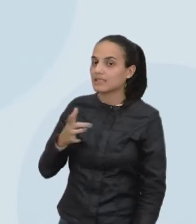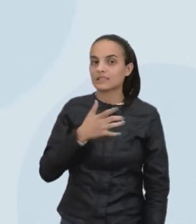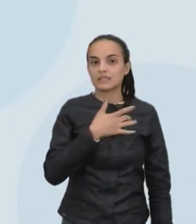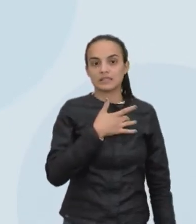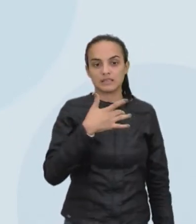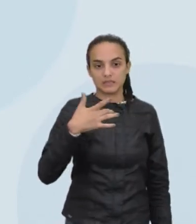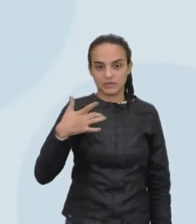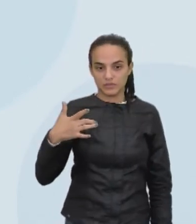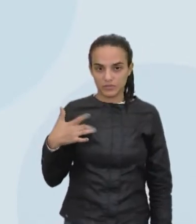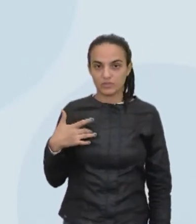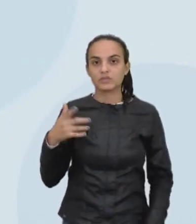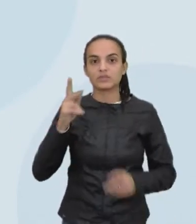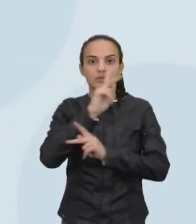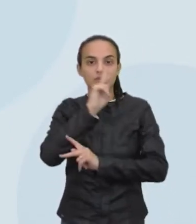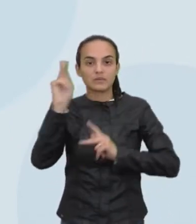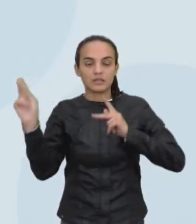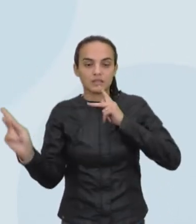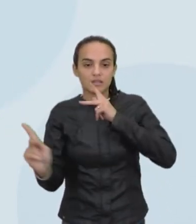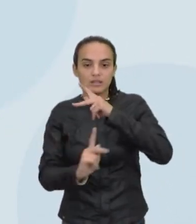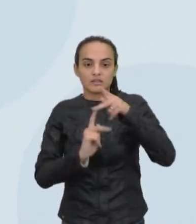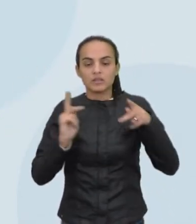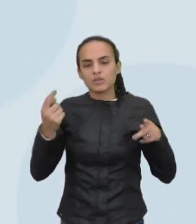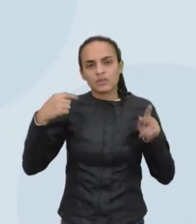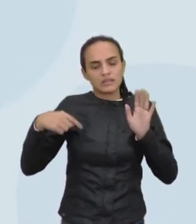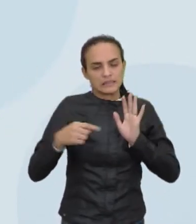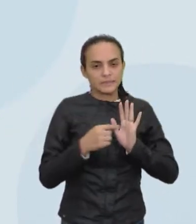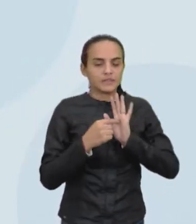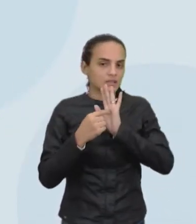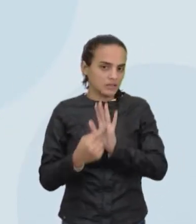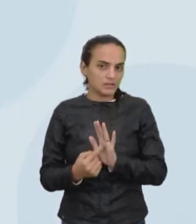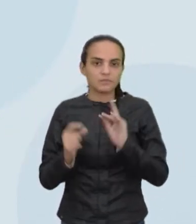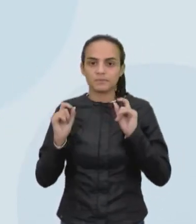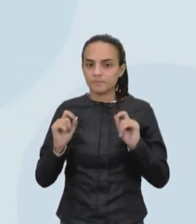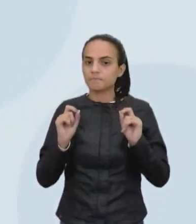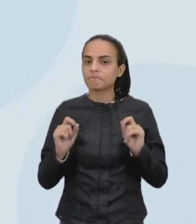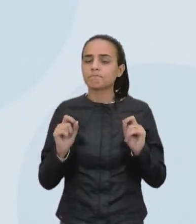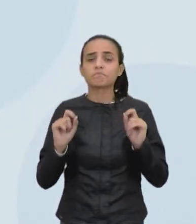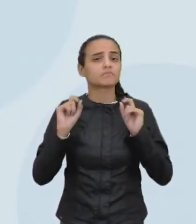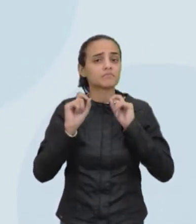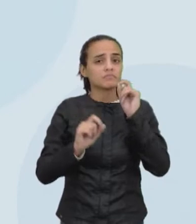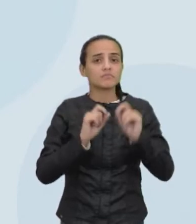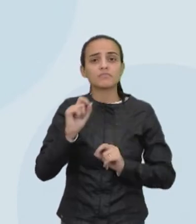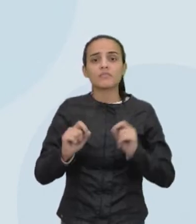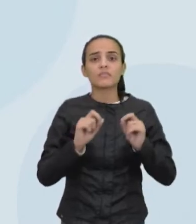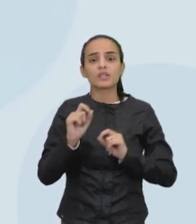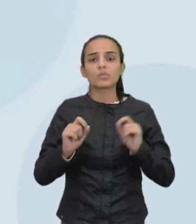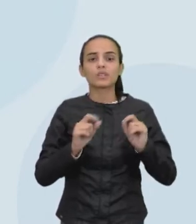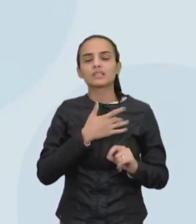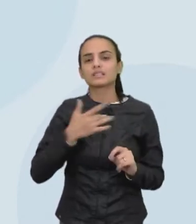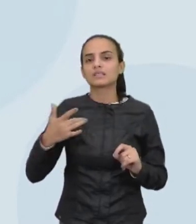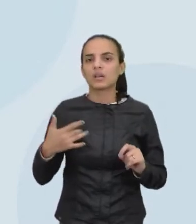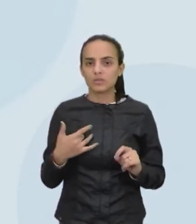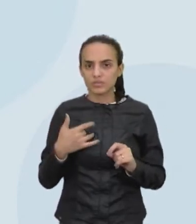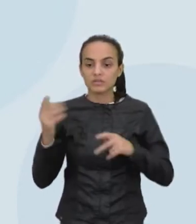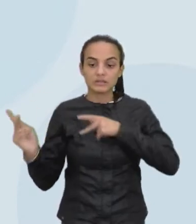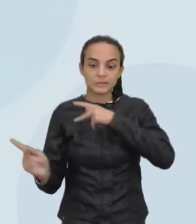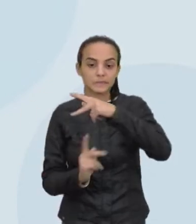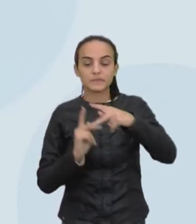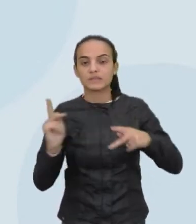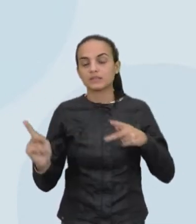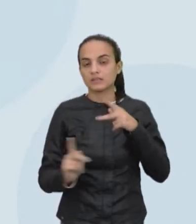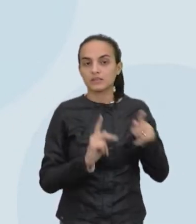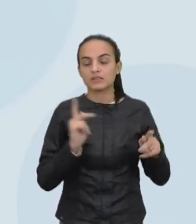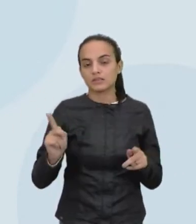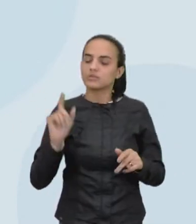planetária. Então, eu apresentei aí uma definição, né, sobre o que é saúde planetária, apesar de ser